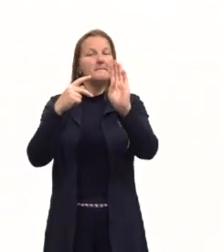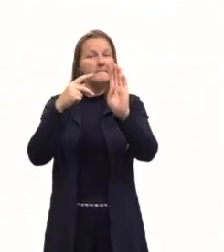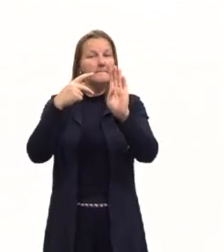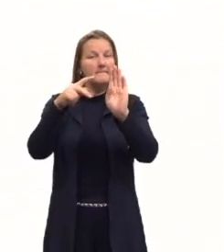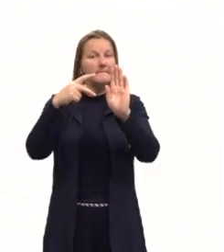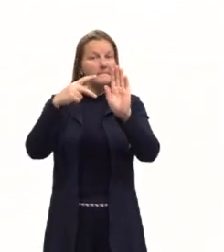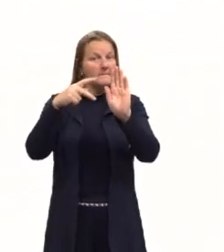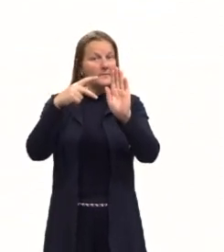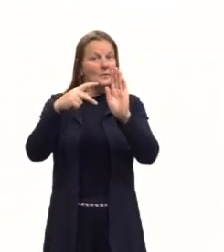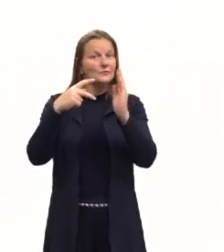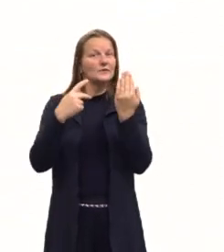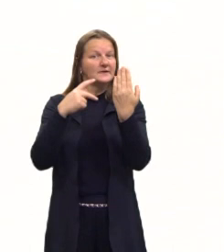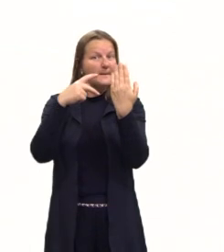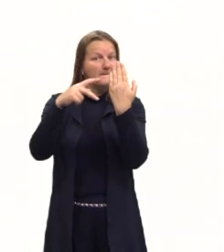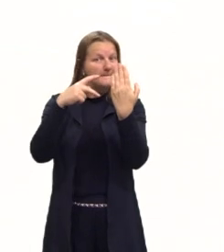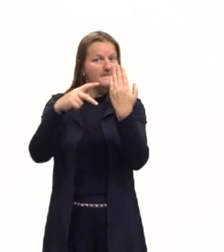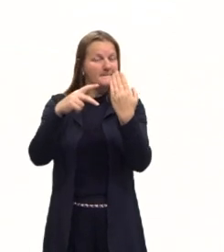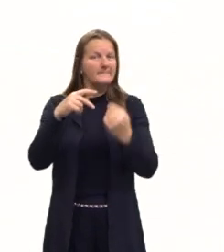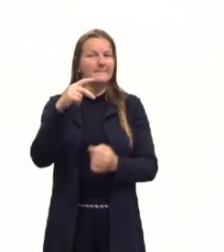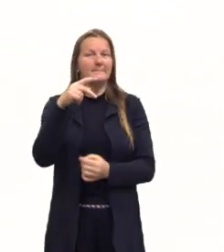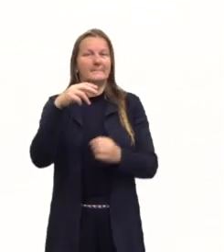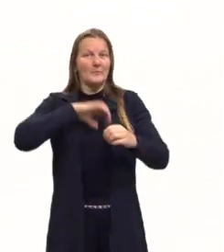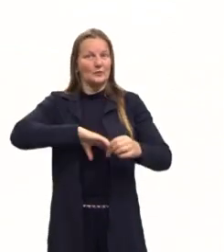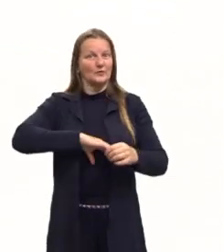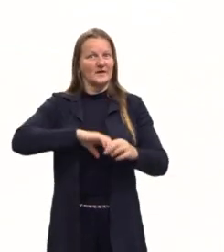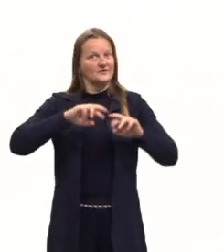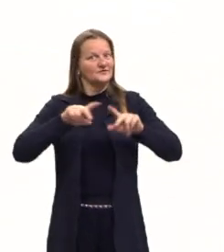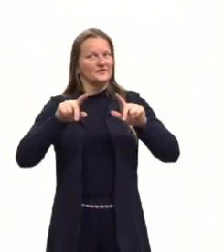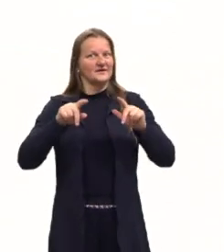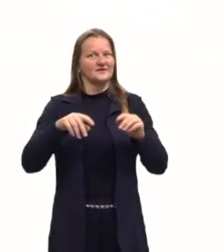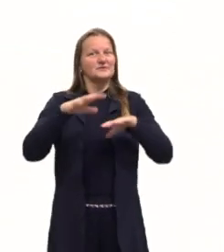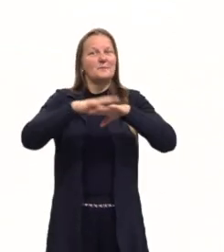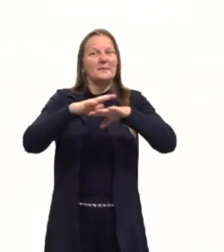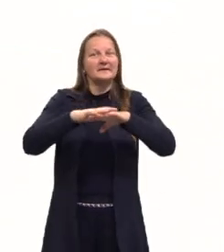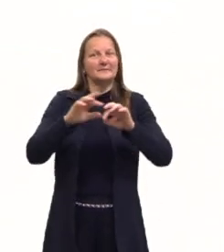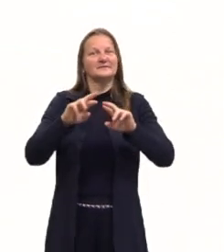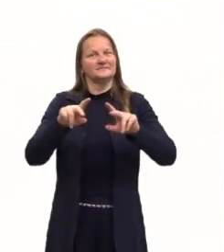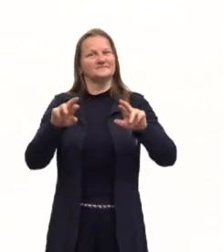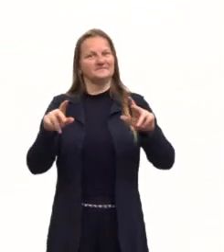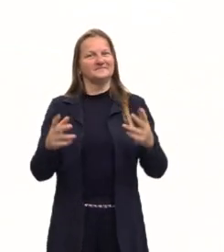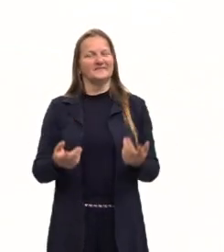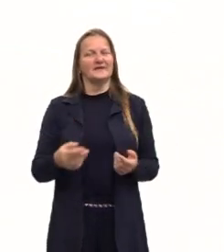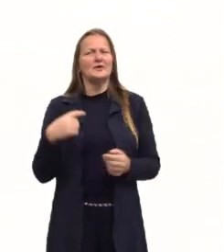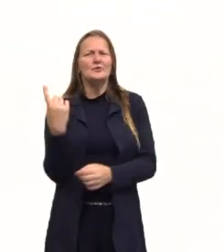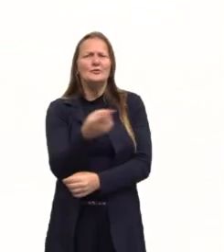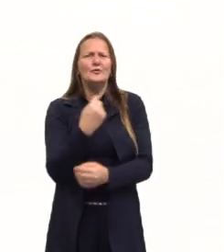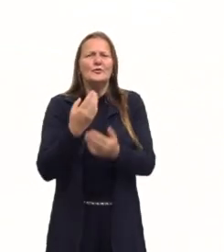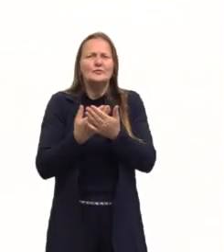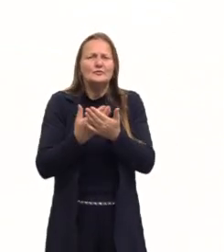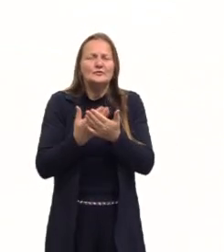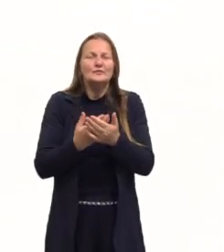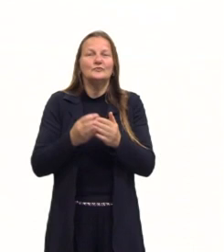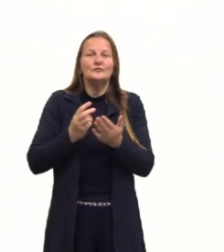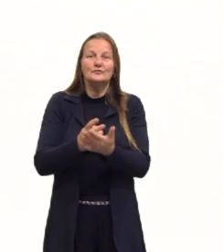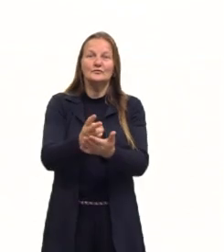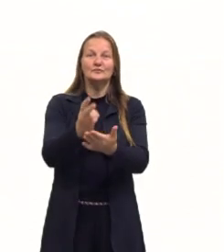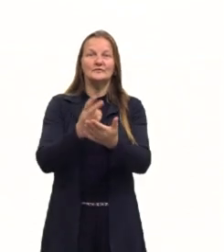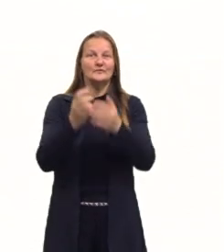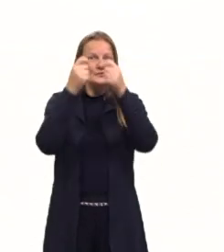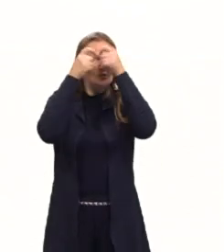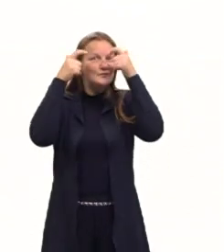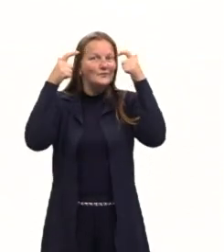né? Mas o que representam as parábolas na matemática, né, nos nossos estudos, seguindo aí os